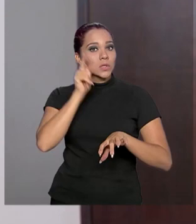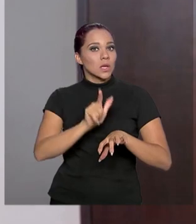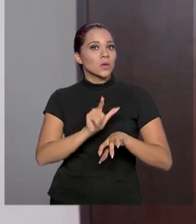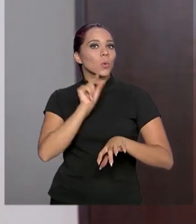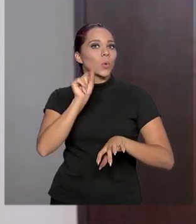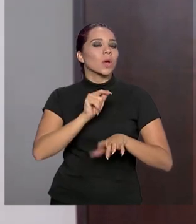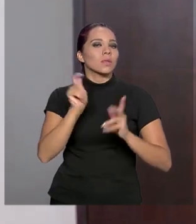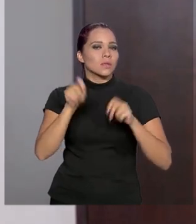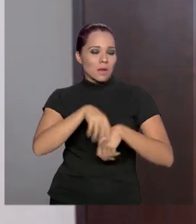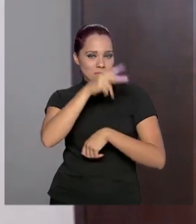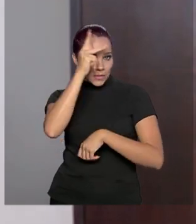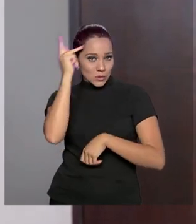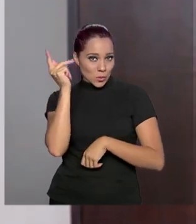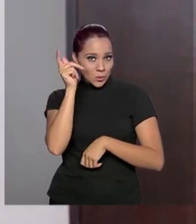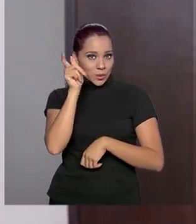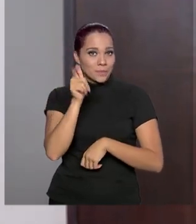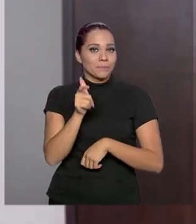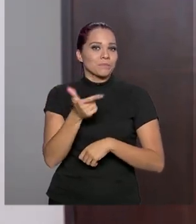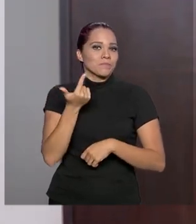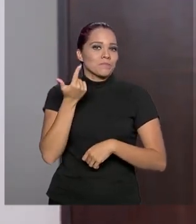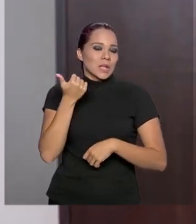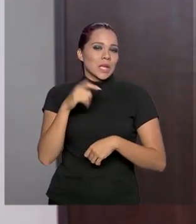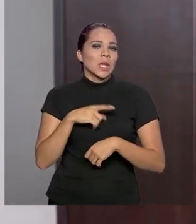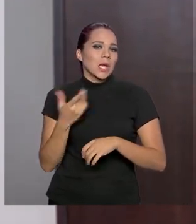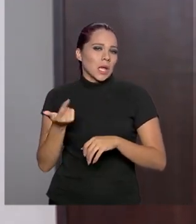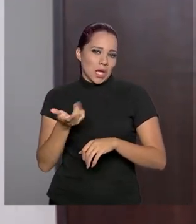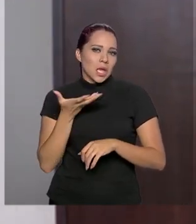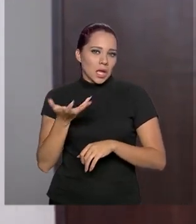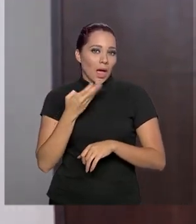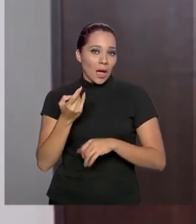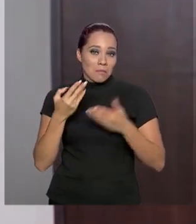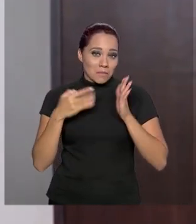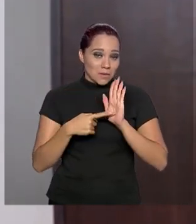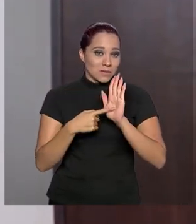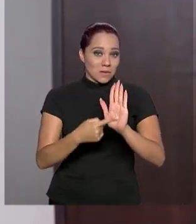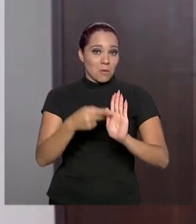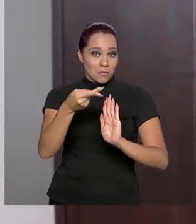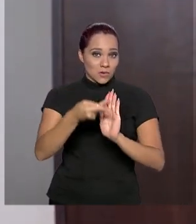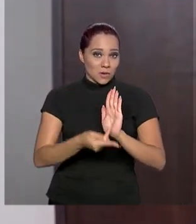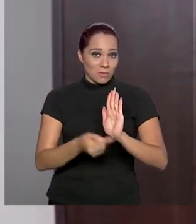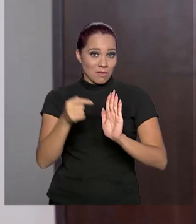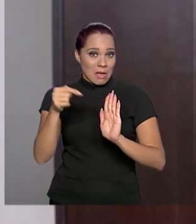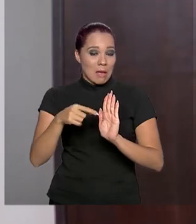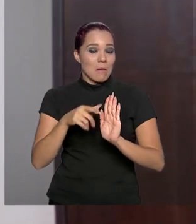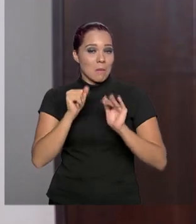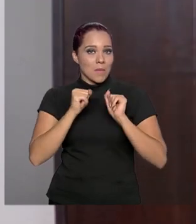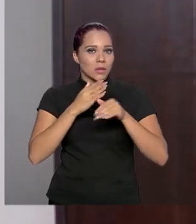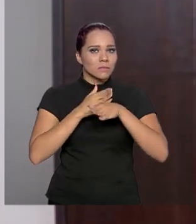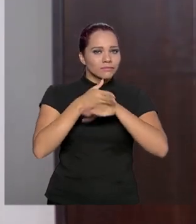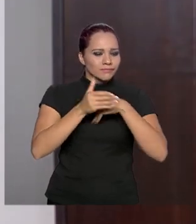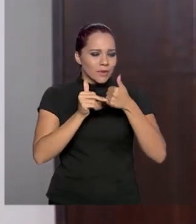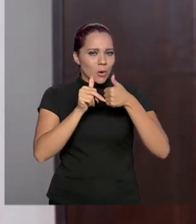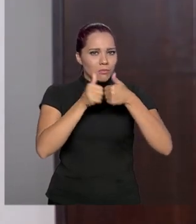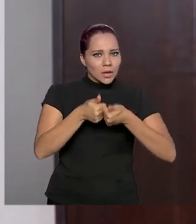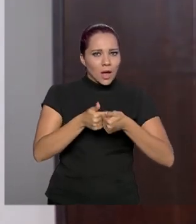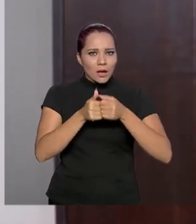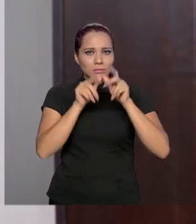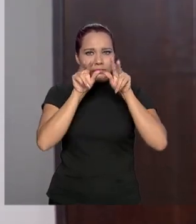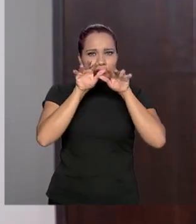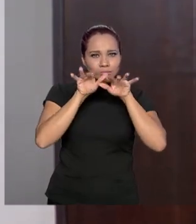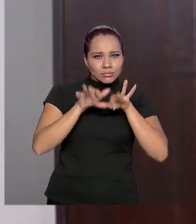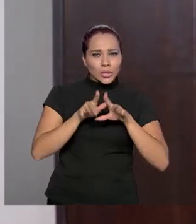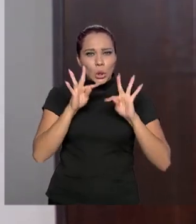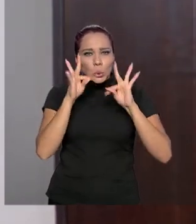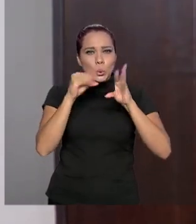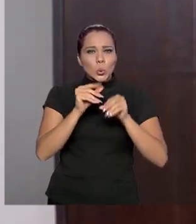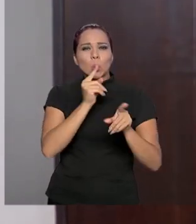o usuário, aquele proponente, quem apresentou o projeto, ele possa acompanhar online onde se